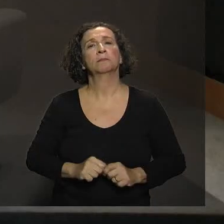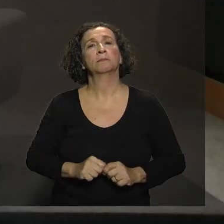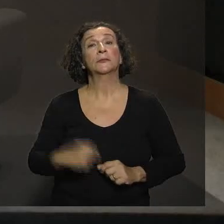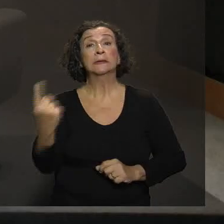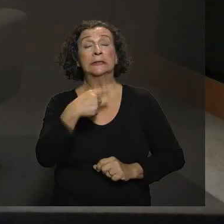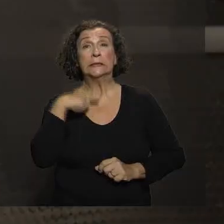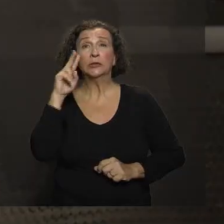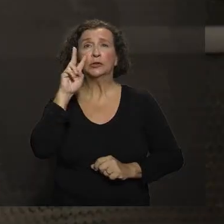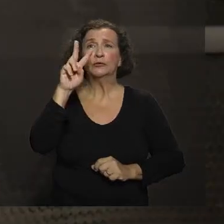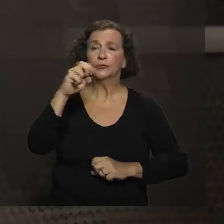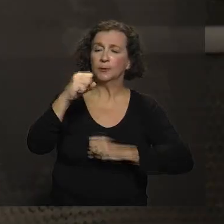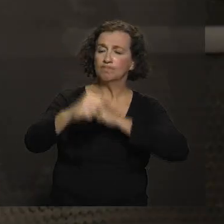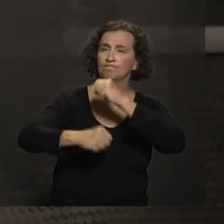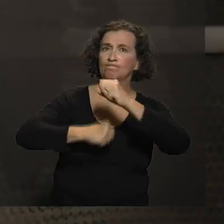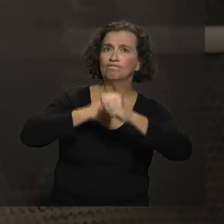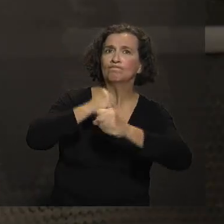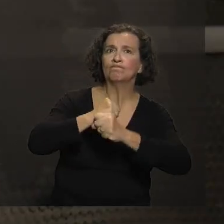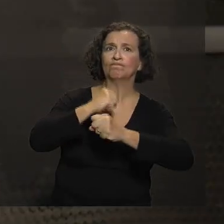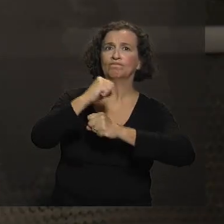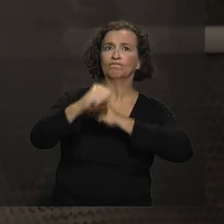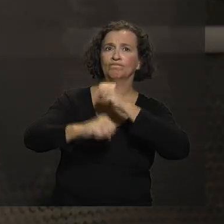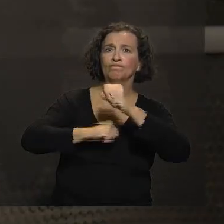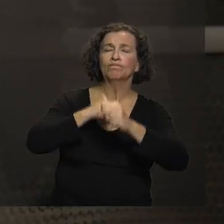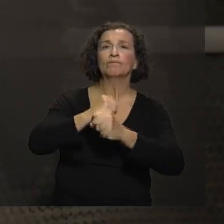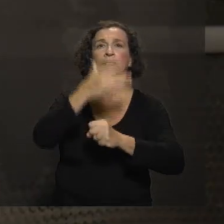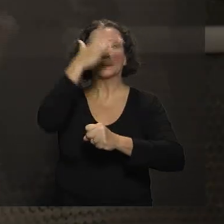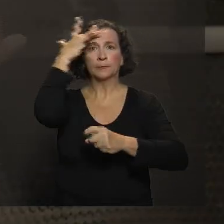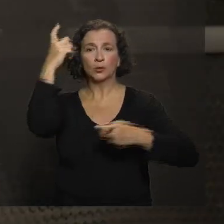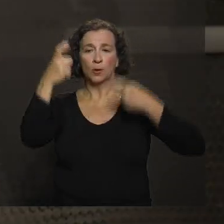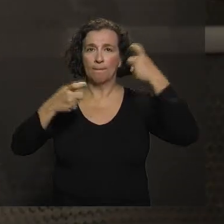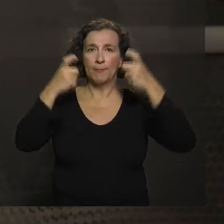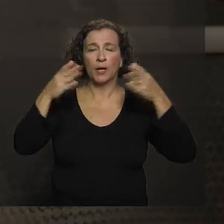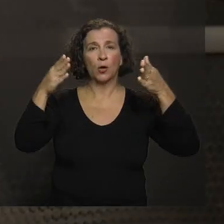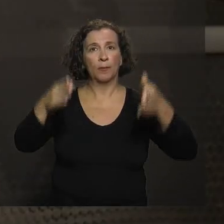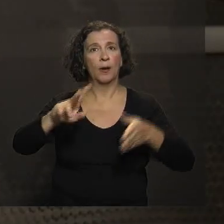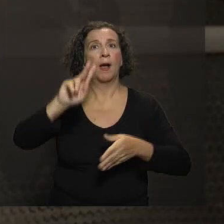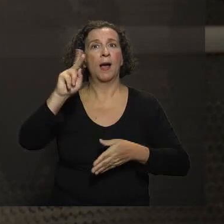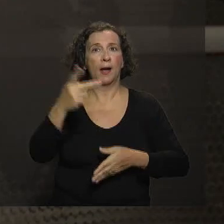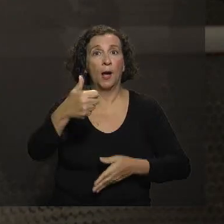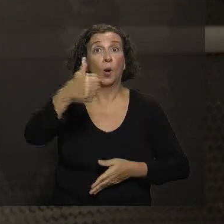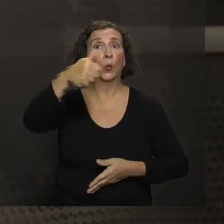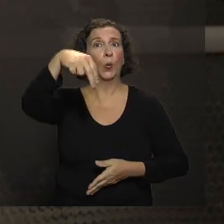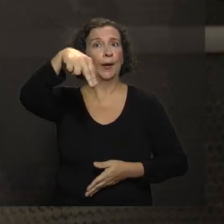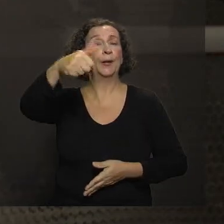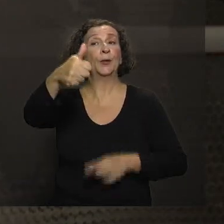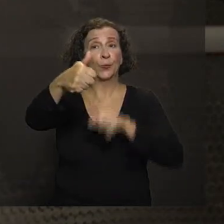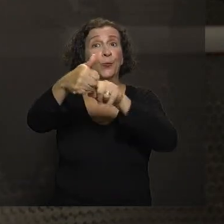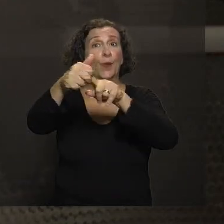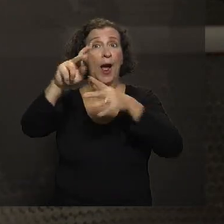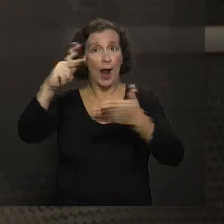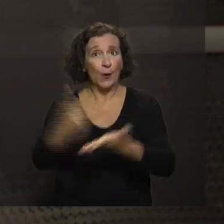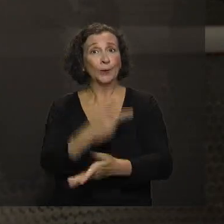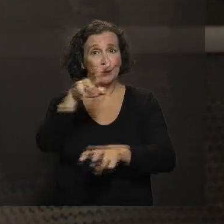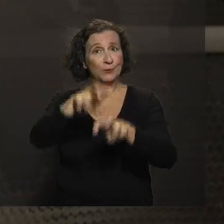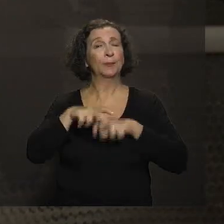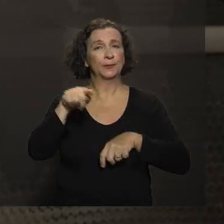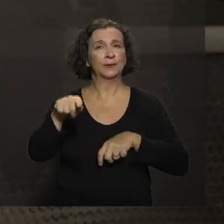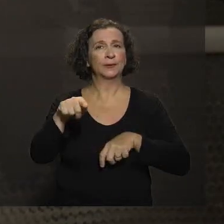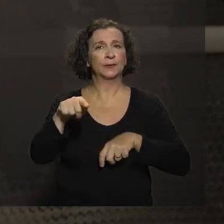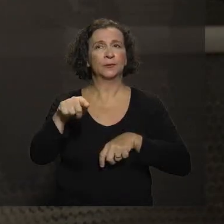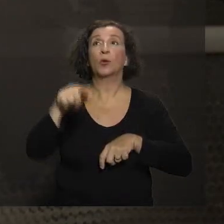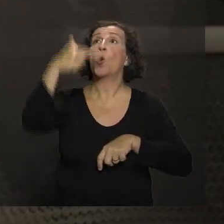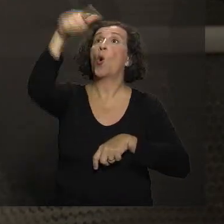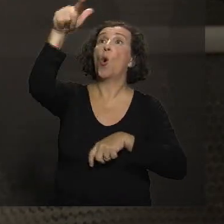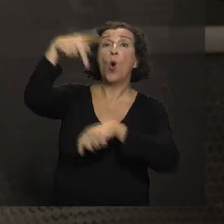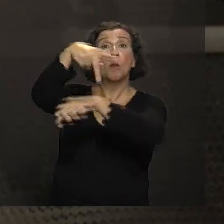vê a cada ano, o pessoal vai tendo uma preocupação, porque o H1N1 entrou justamente por conta disso. Tinha ocorrência